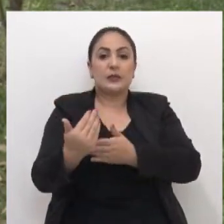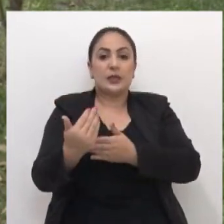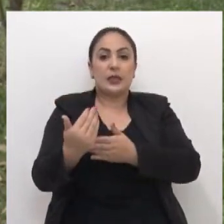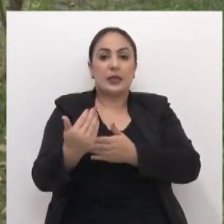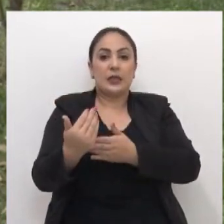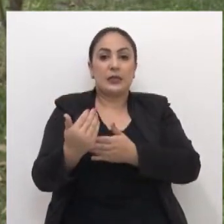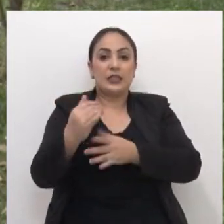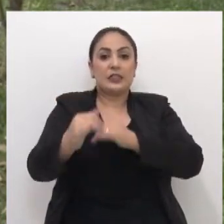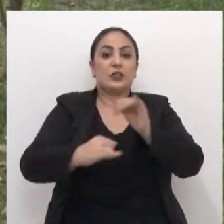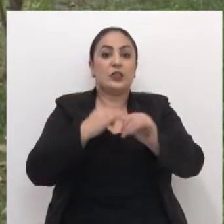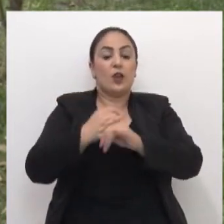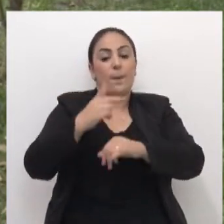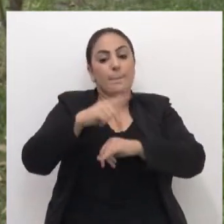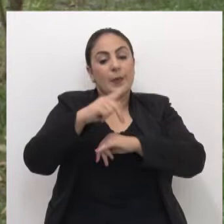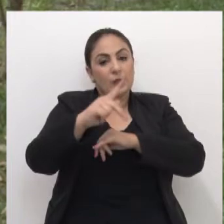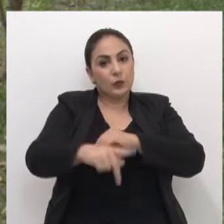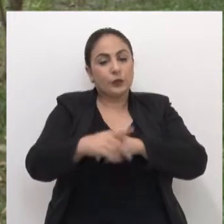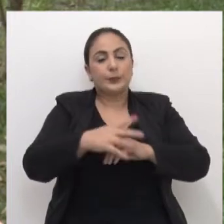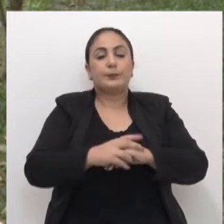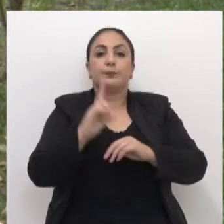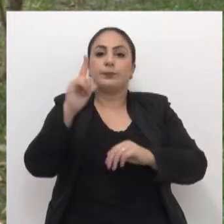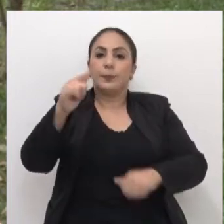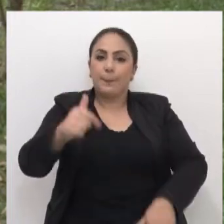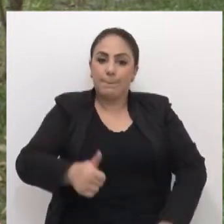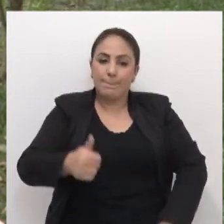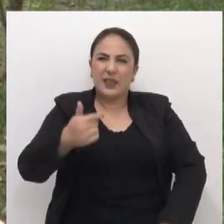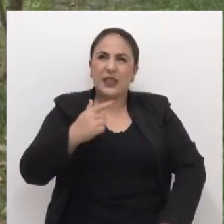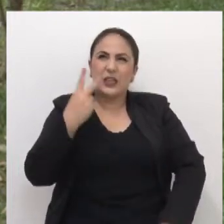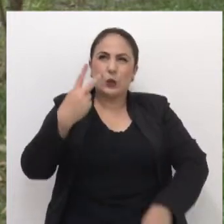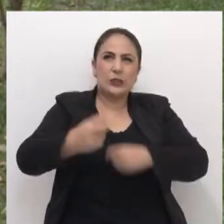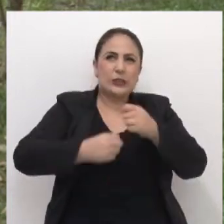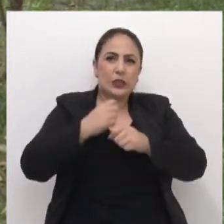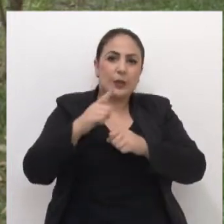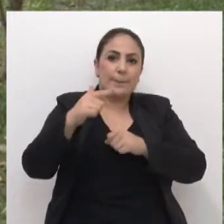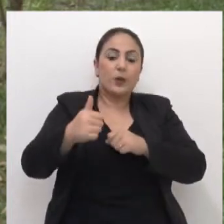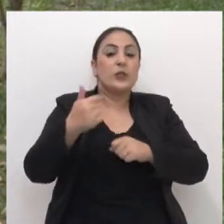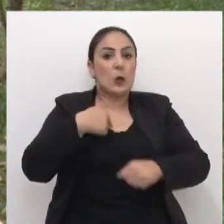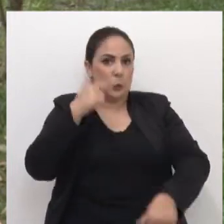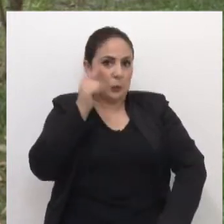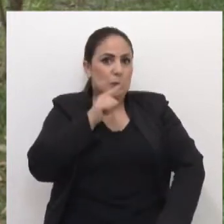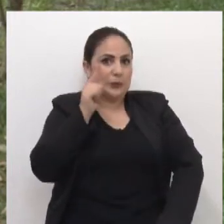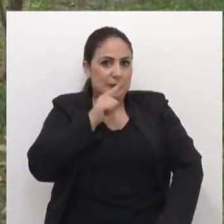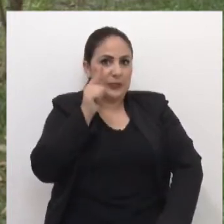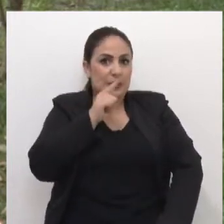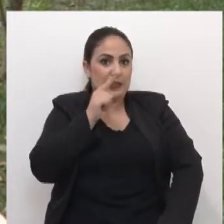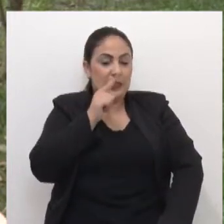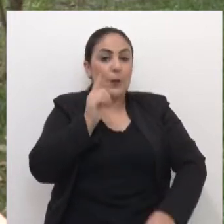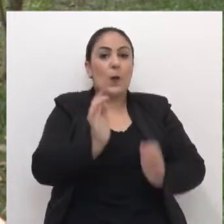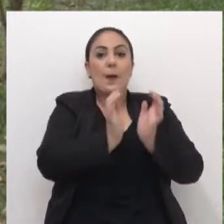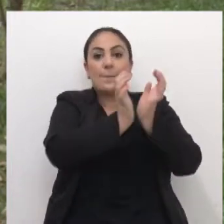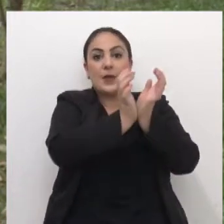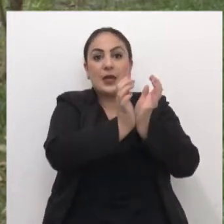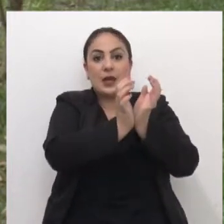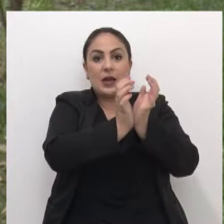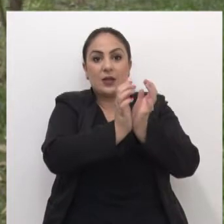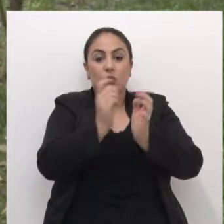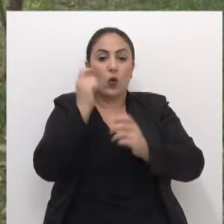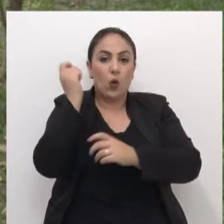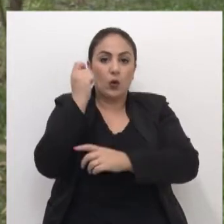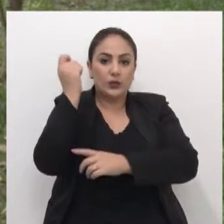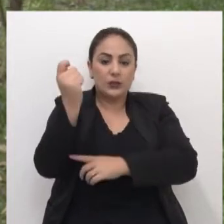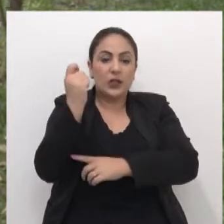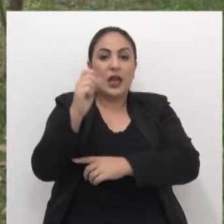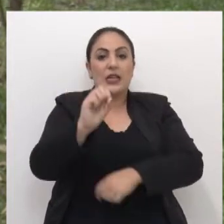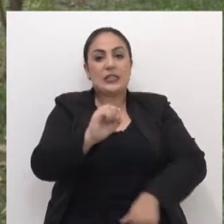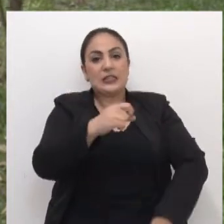de Passo Fundo. Aí depois, dali dois anos, consegui me consagrar campeão do rodeio de São Borges, ali foi um